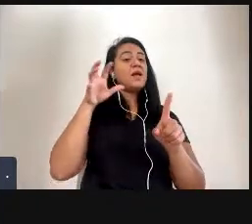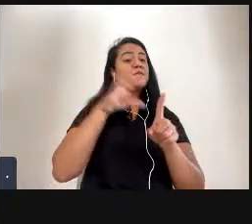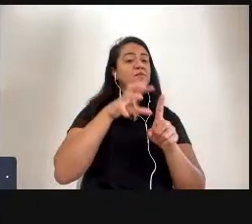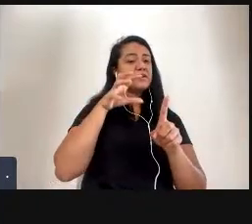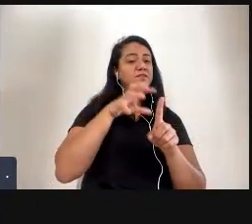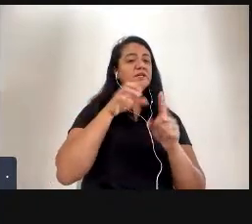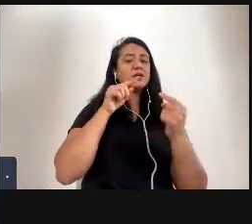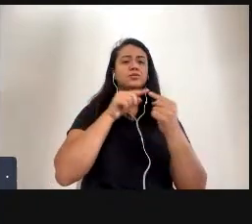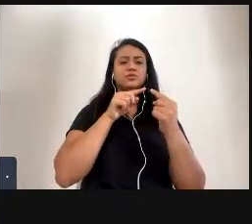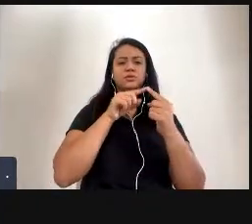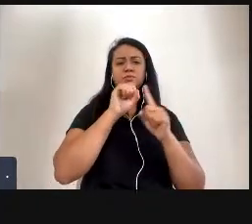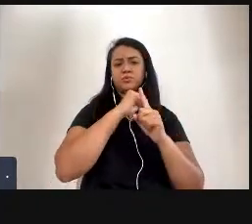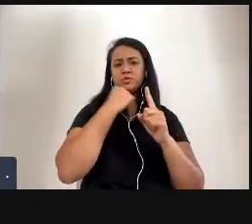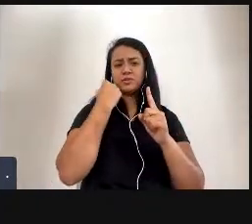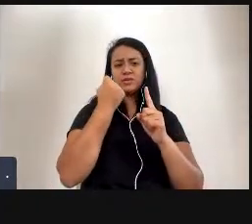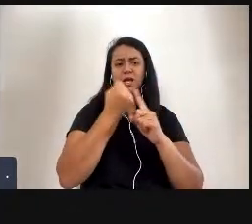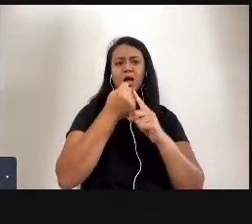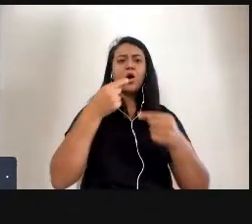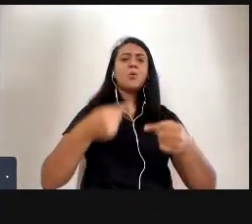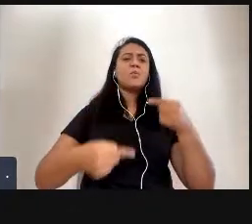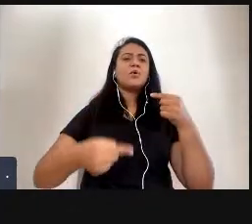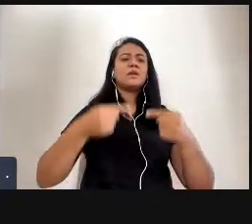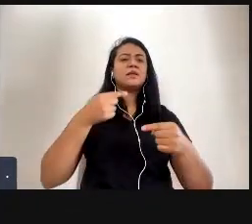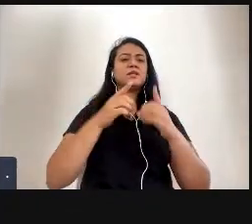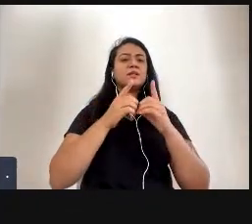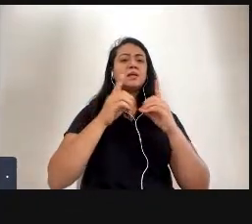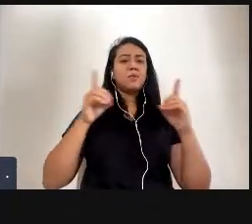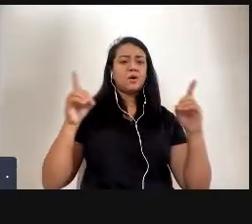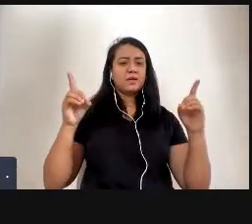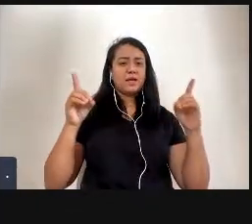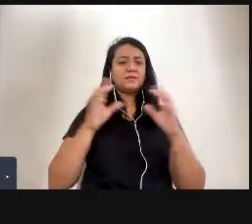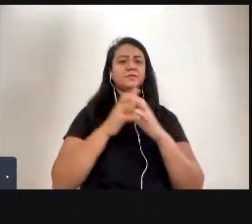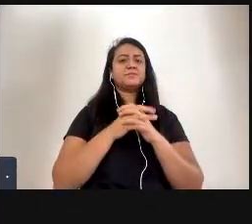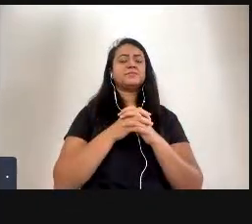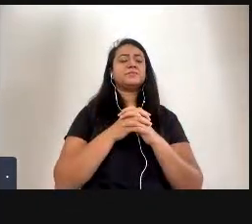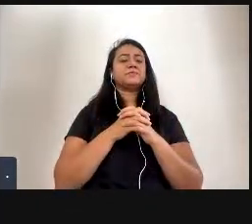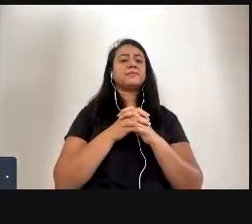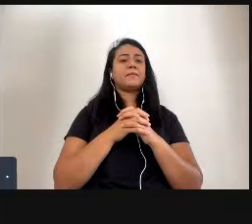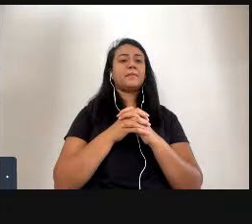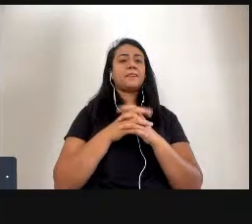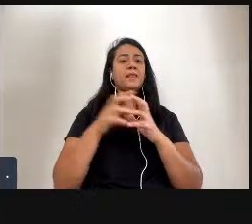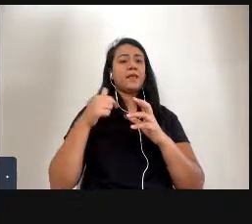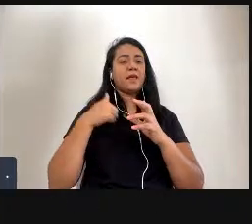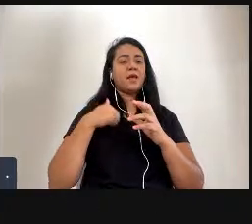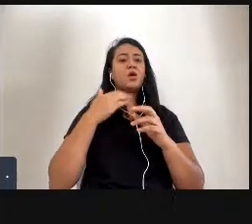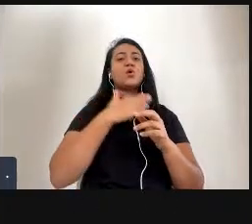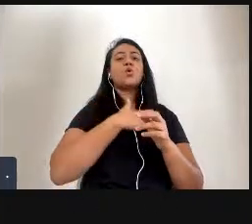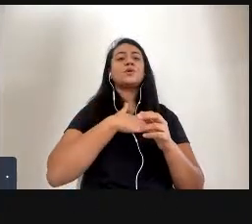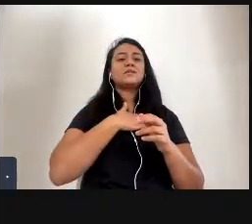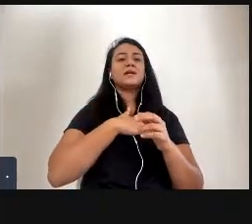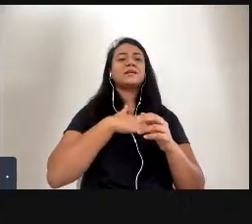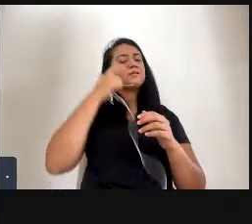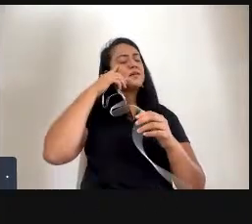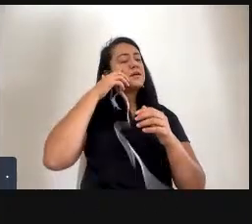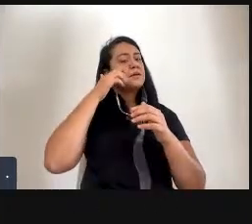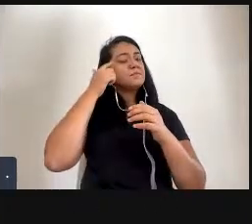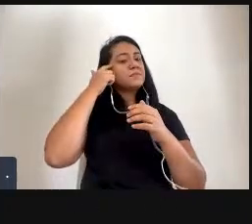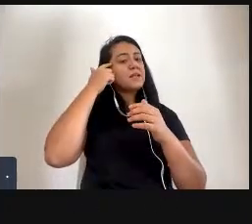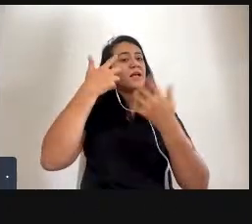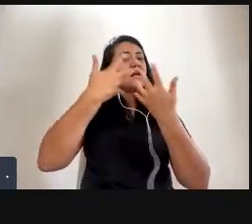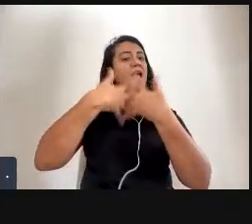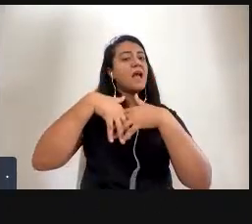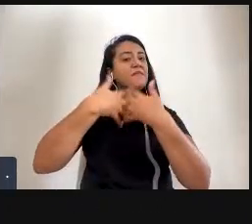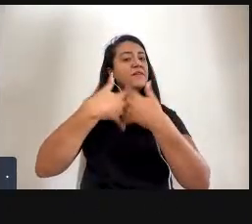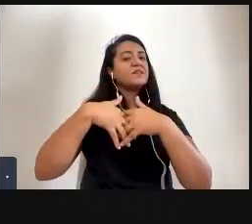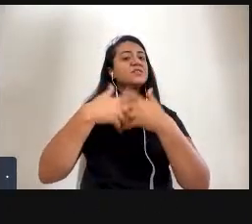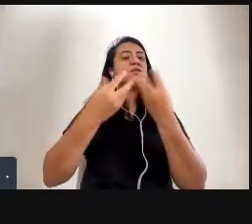sociais, políticas e democráticas. Nesse sentido, eu gostaria de refletir aqui sobre a conexão entre os conceitos da ética do